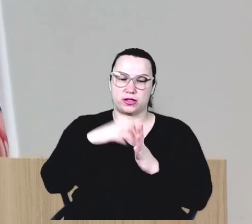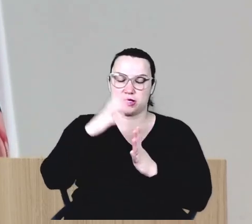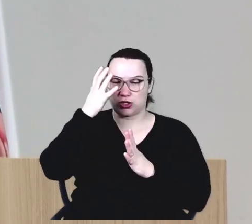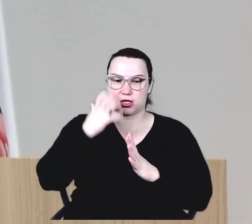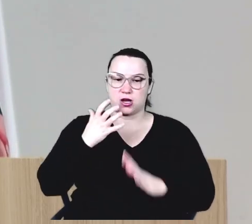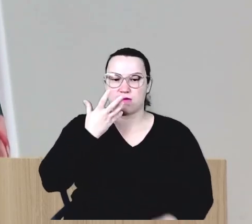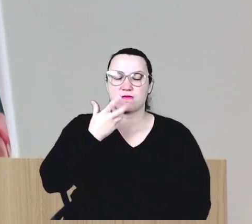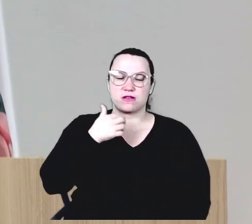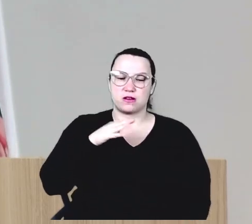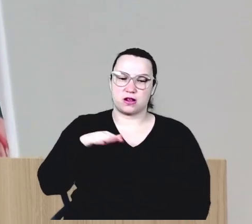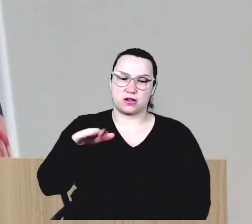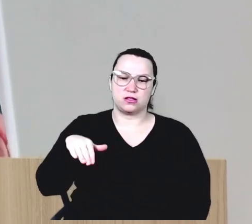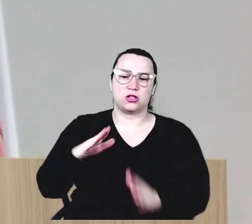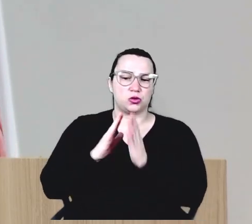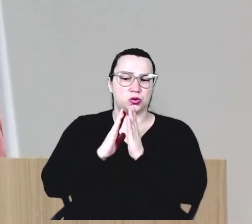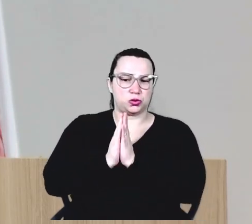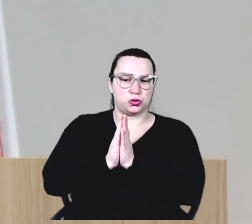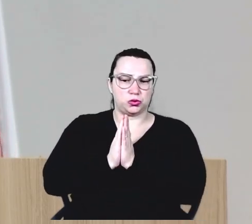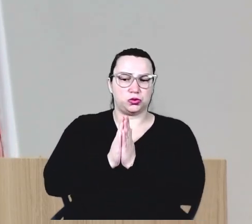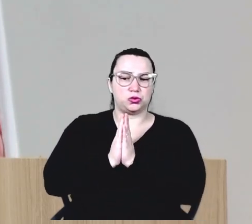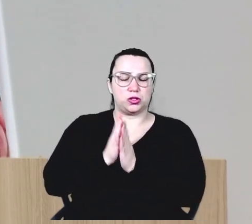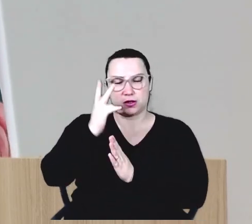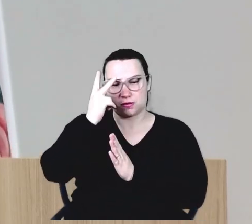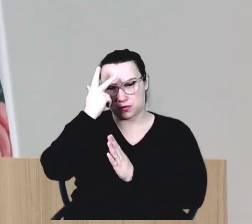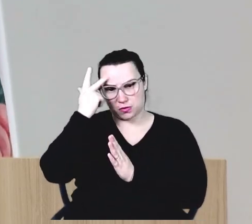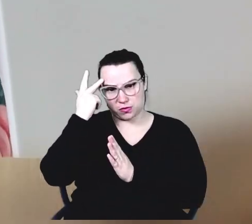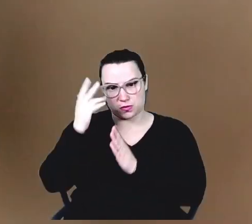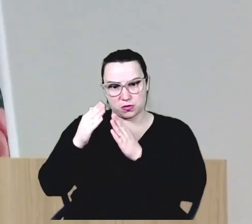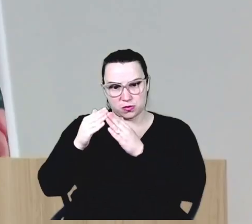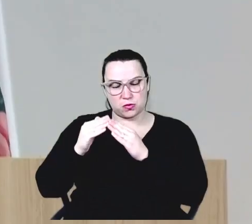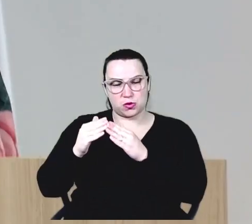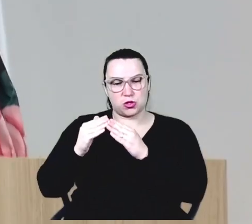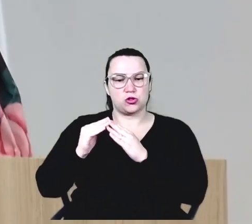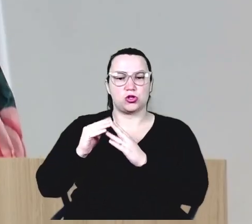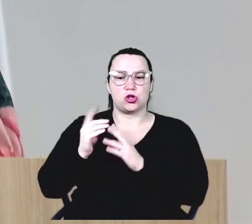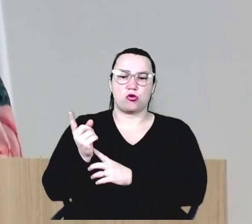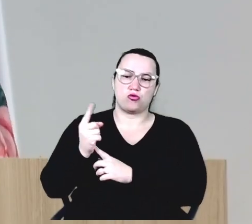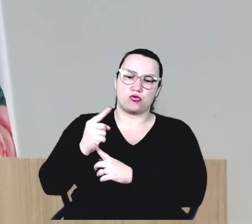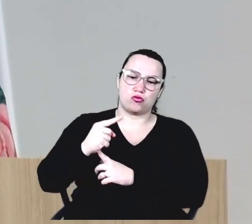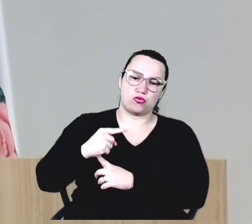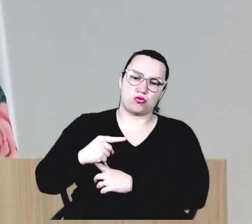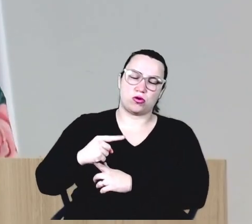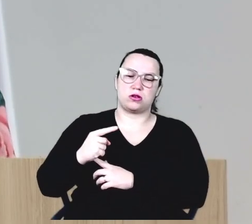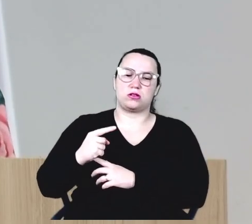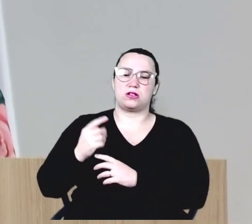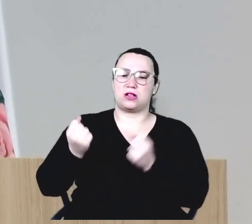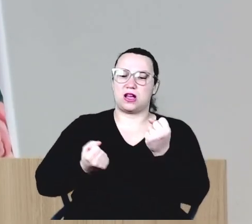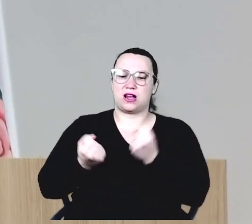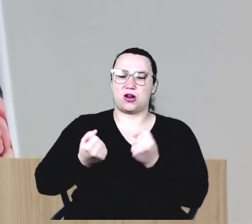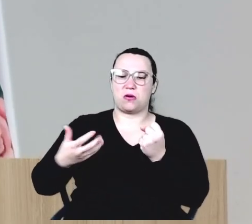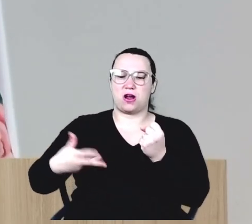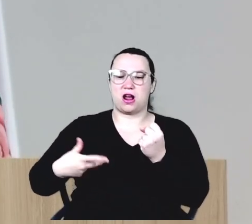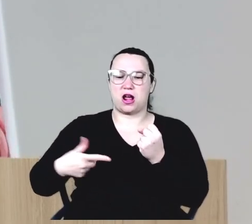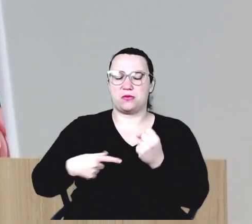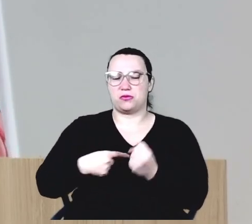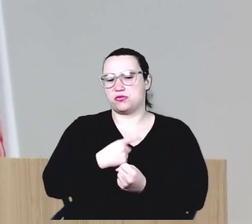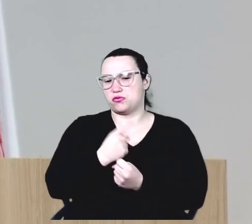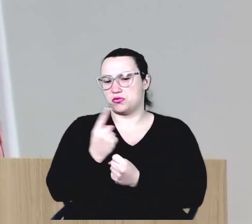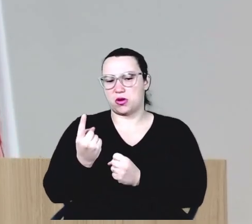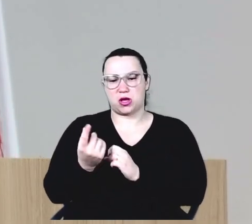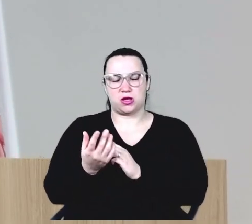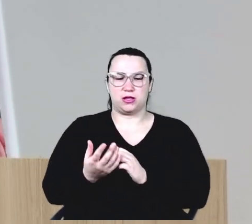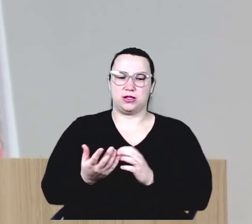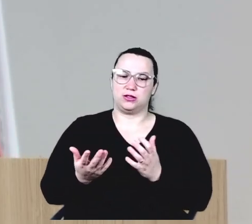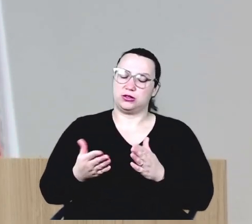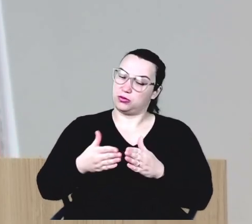e eles pediram encarecidamente por esse redutor de velocidade nesse local, que passam os carros muito correndo, porque não tem. Então, assim, eu